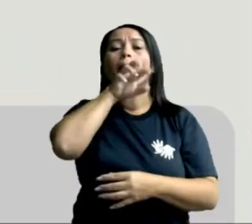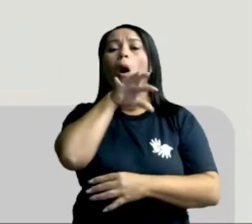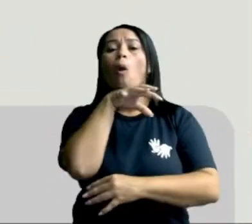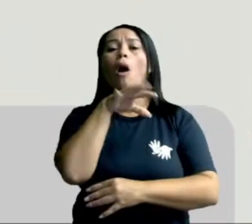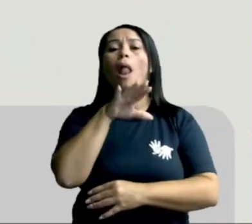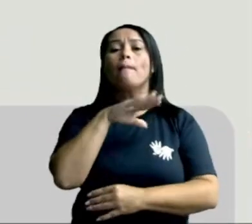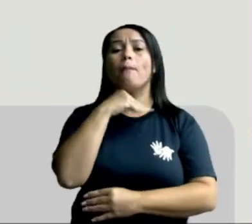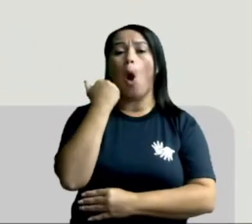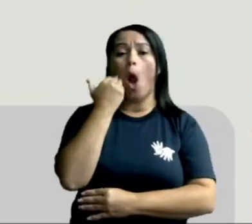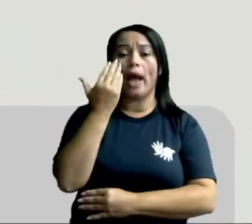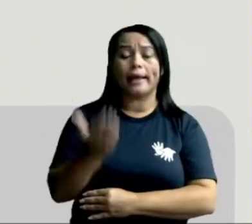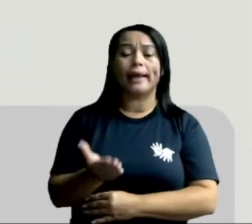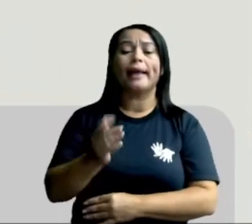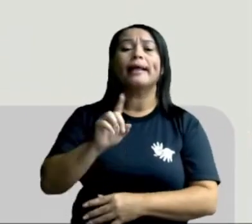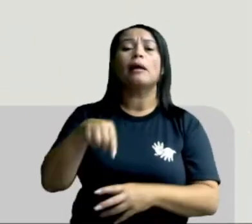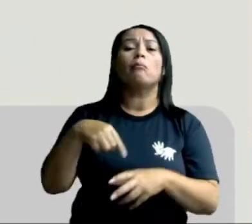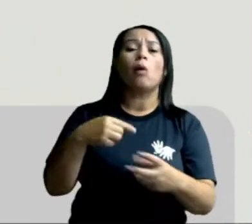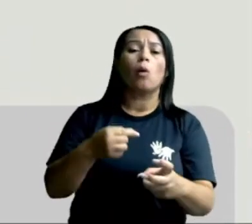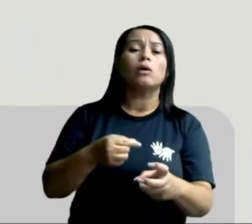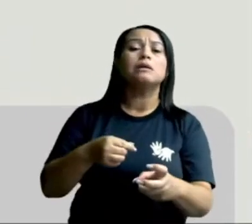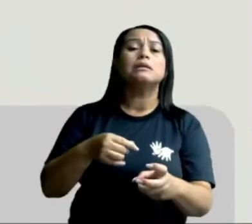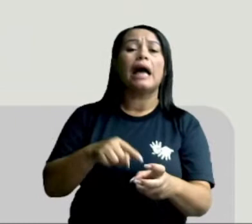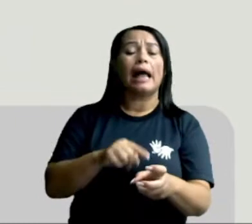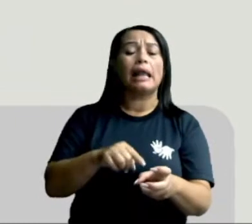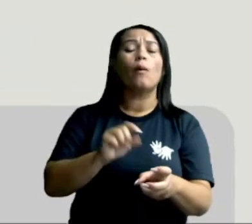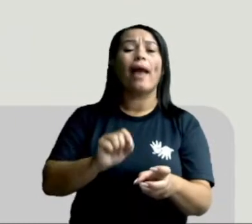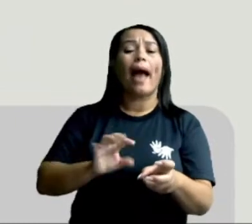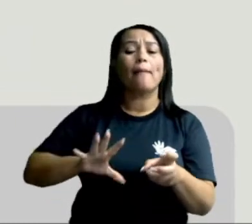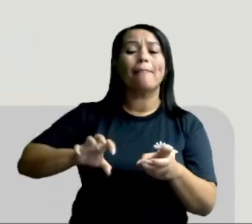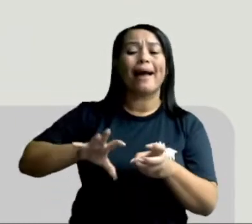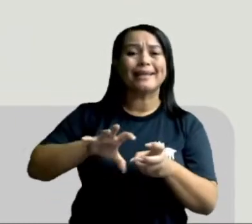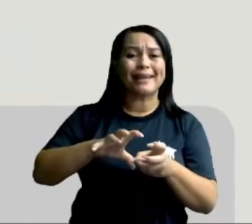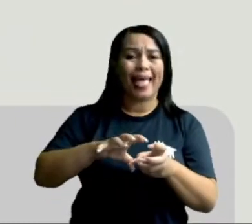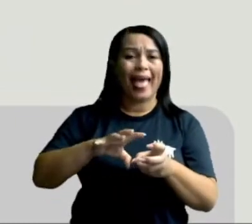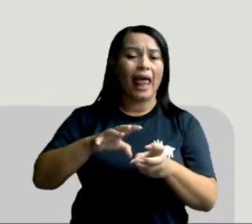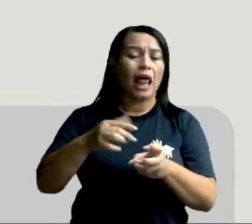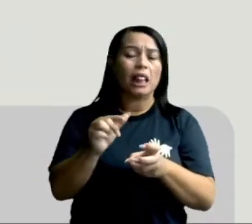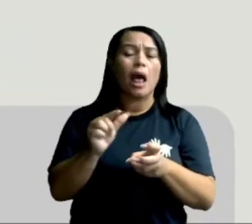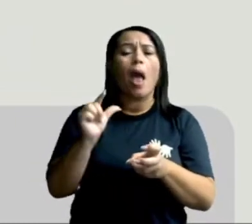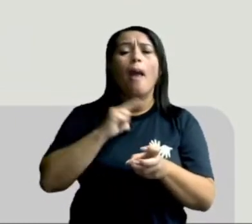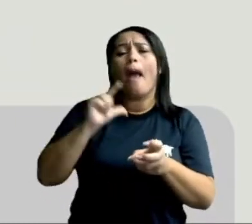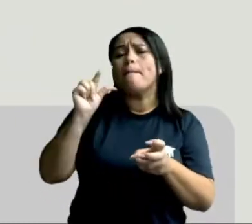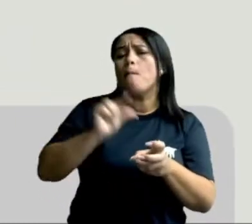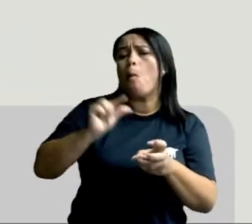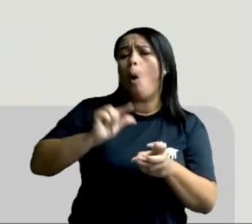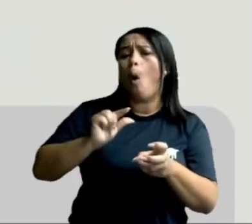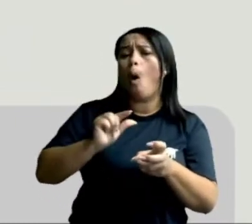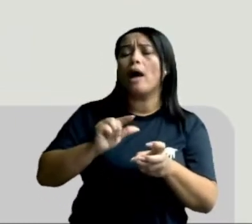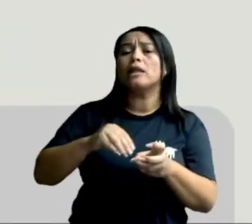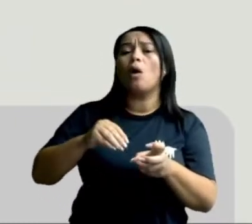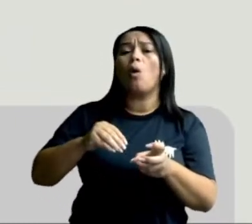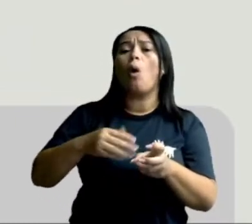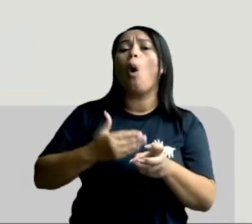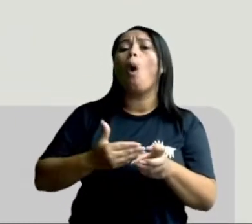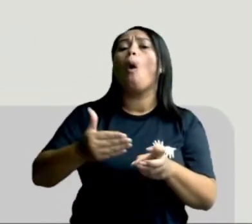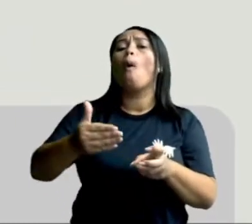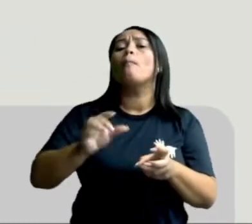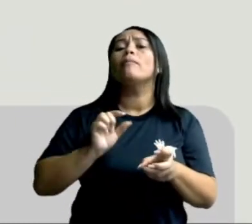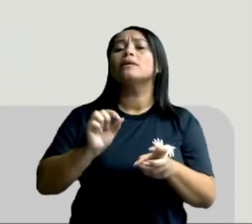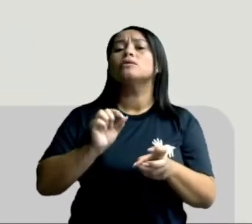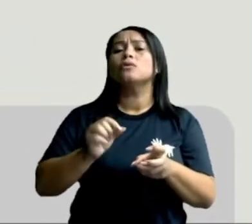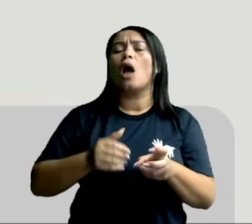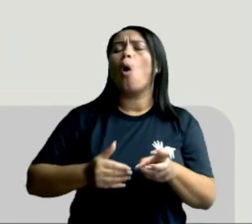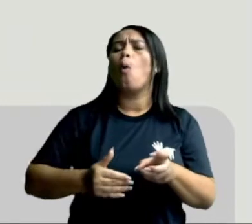a sua exposição a bactérias seja a mínima possível. A partir de então,